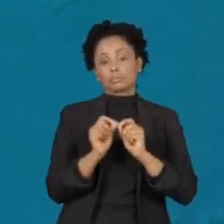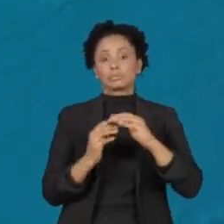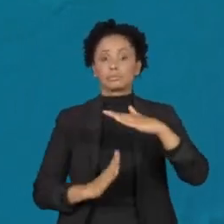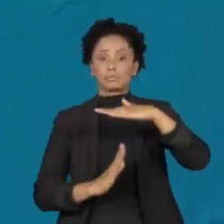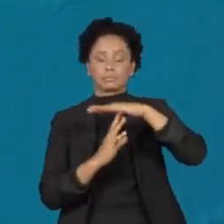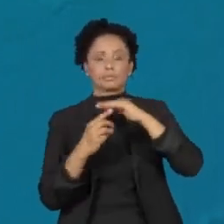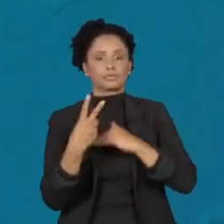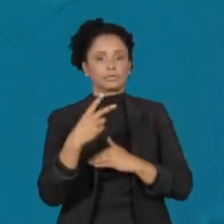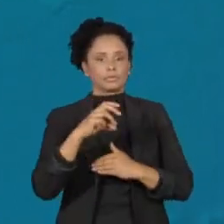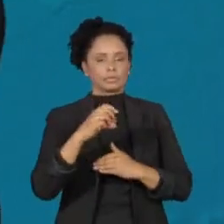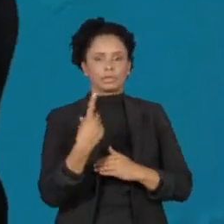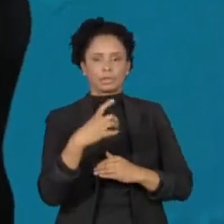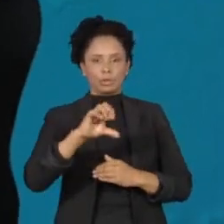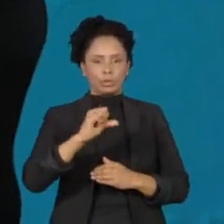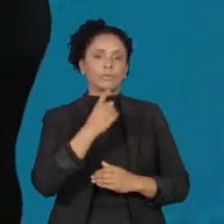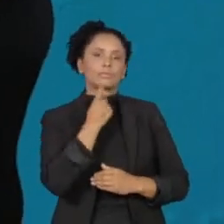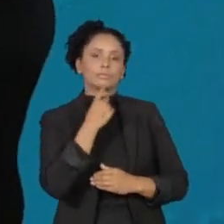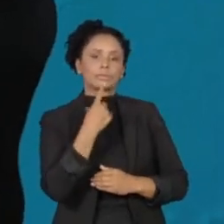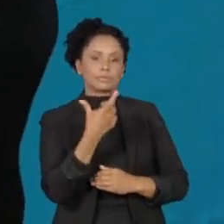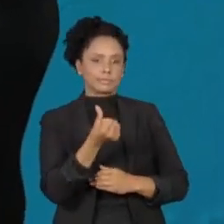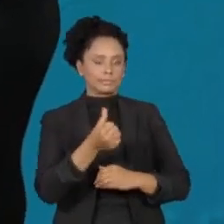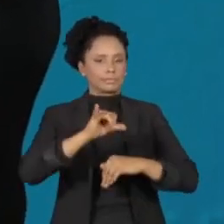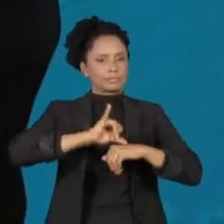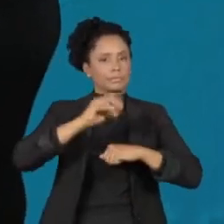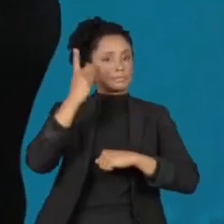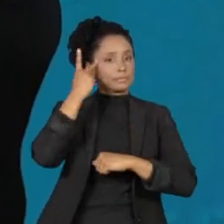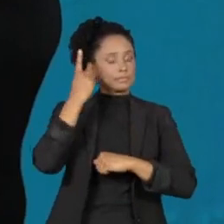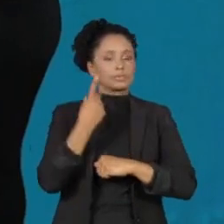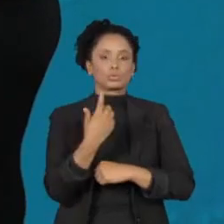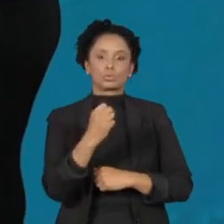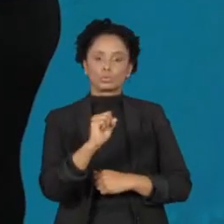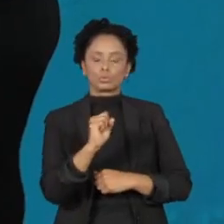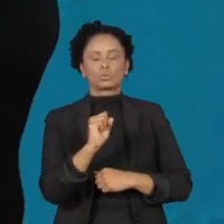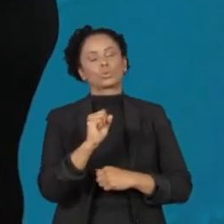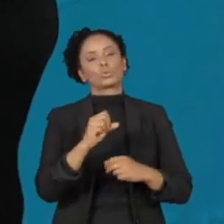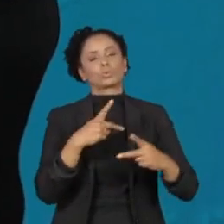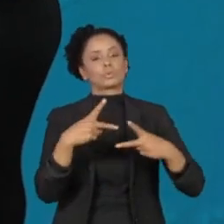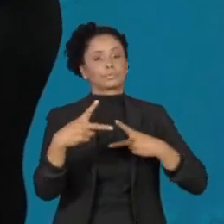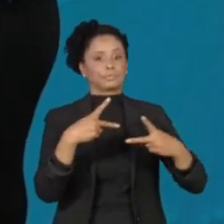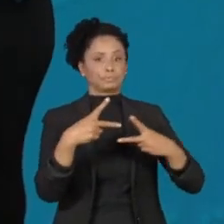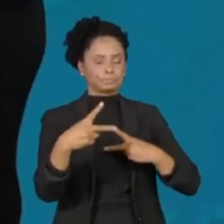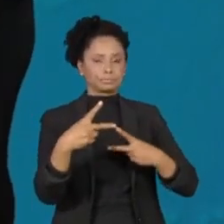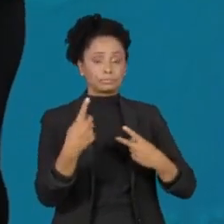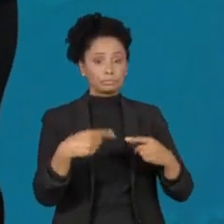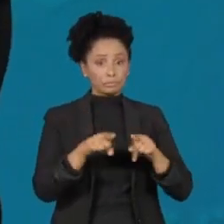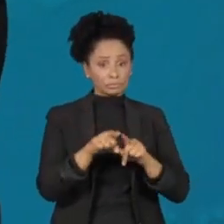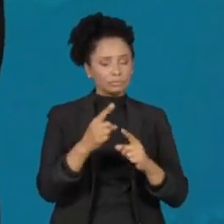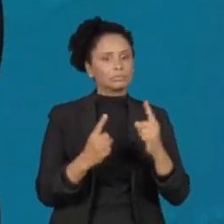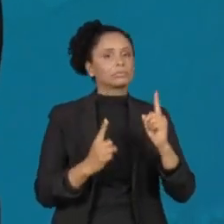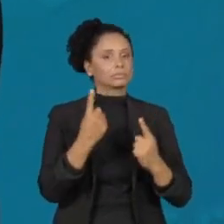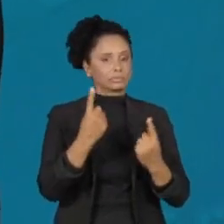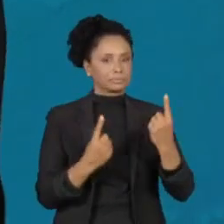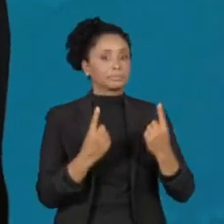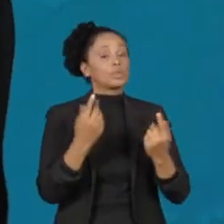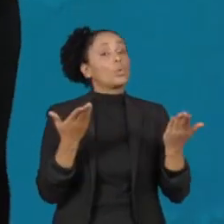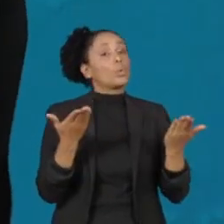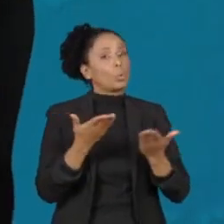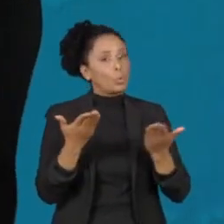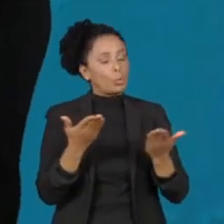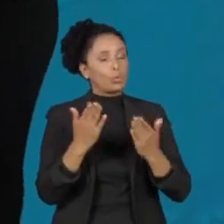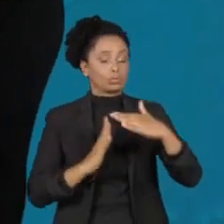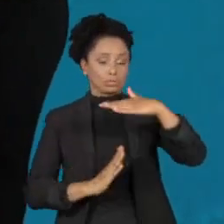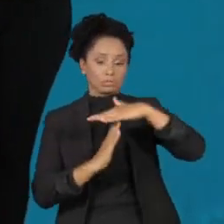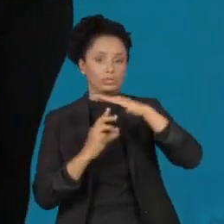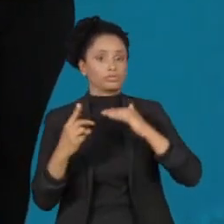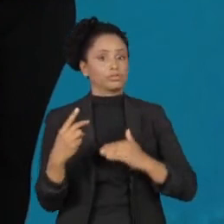hoje em Campinas, 16 graus na capital paulista e 18 graus em São José dos Campos. Em Presidente e Prudente, hoje a máxima ainda